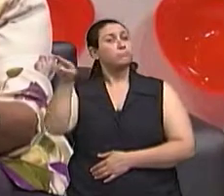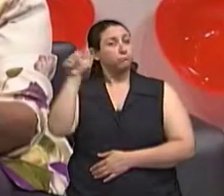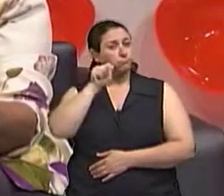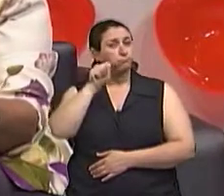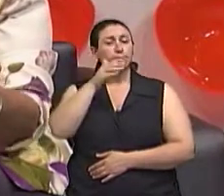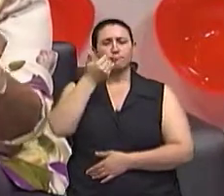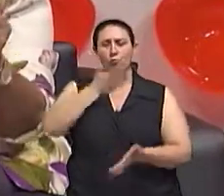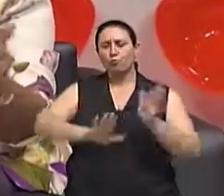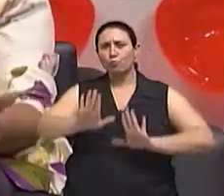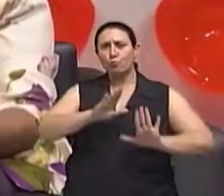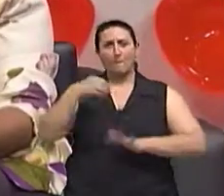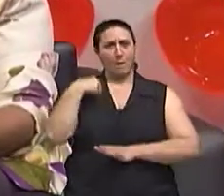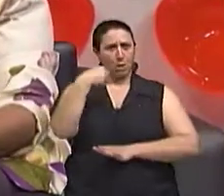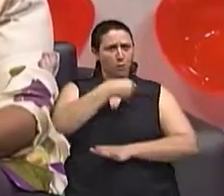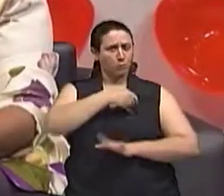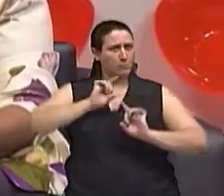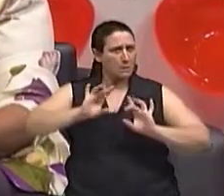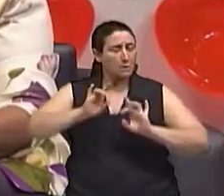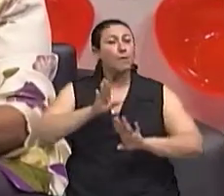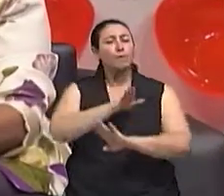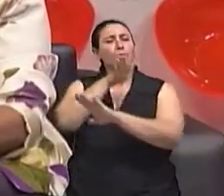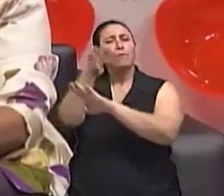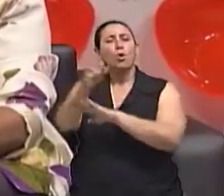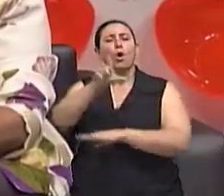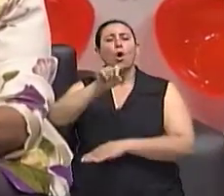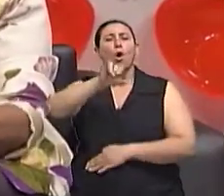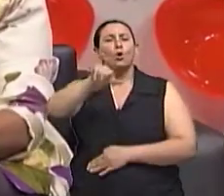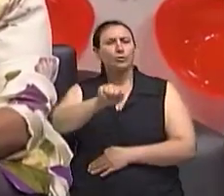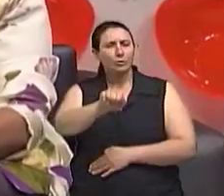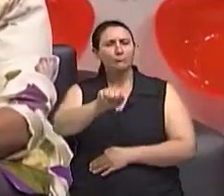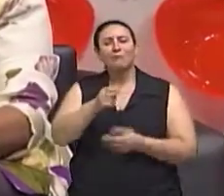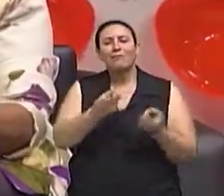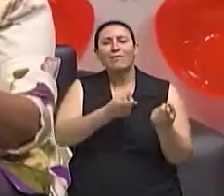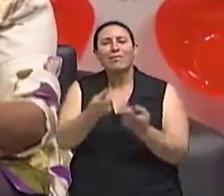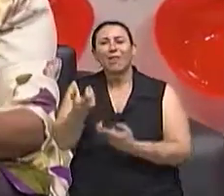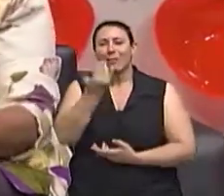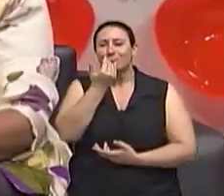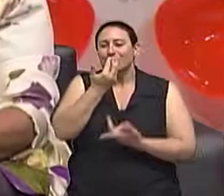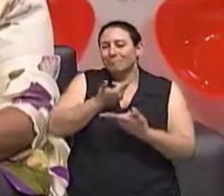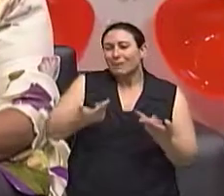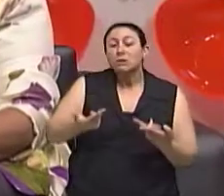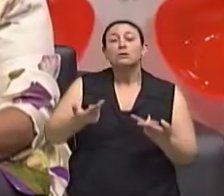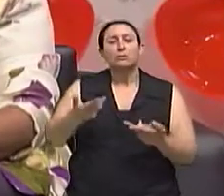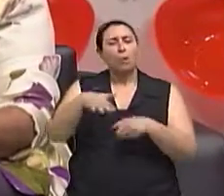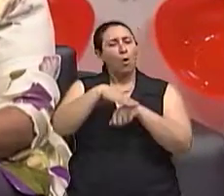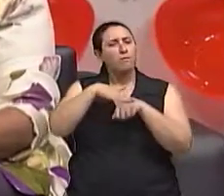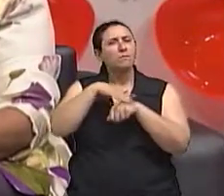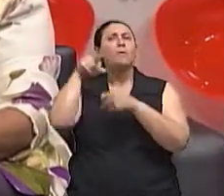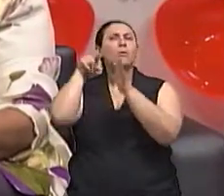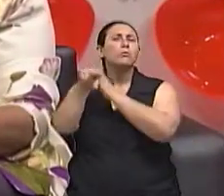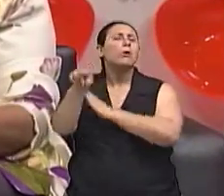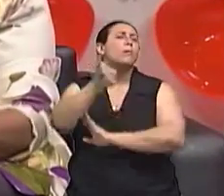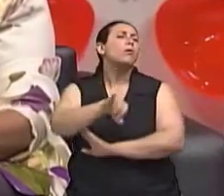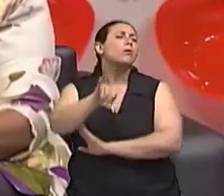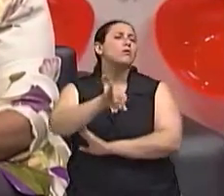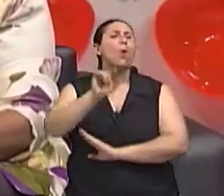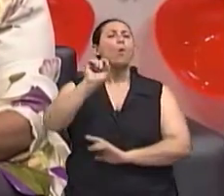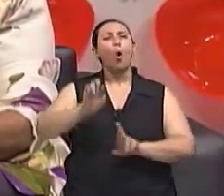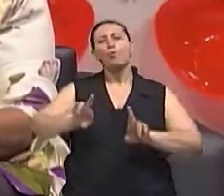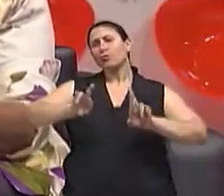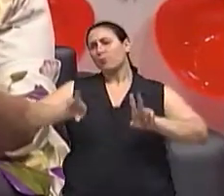foi até ela, em uma loja especializada, e fez uma pergunta inicial bem importante. Qual a